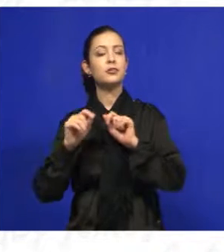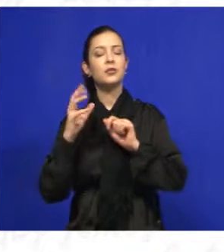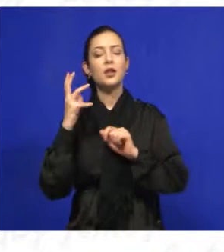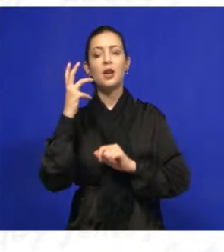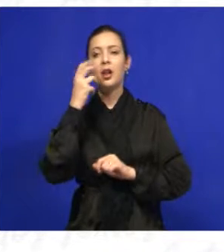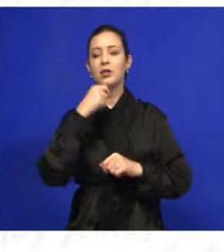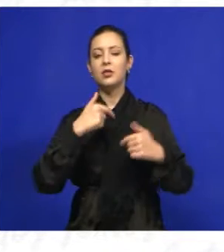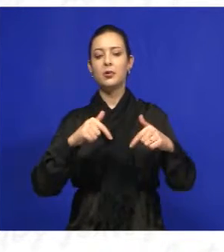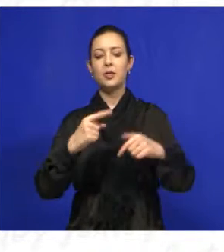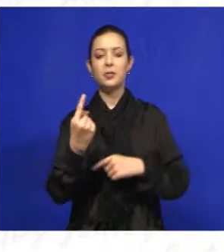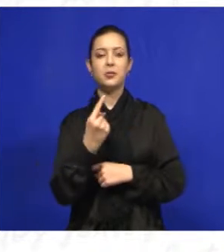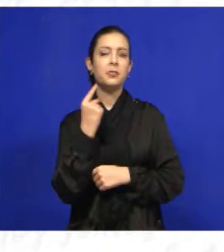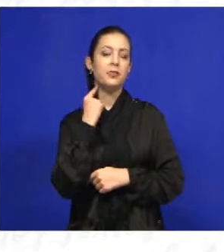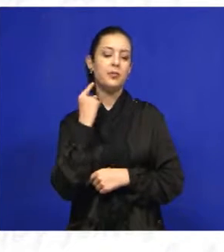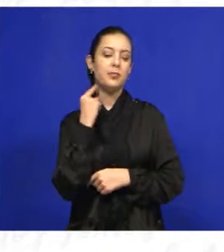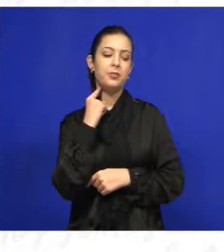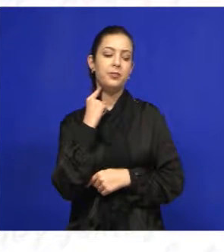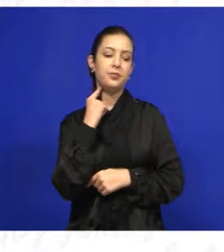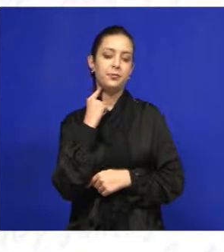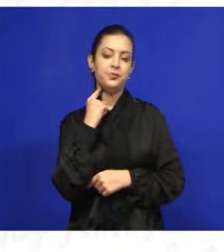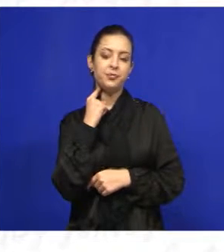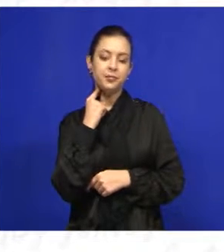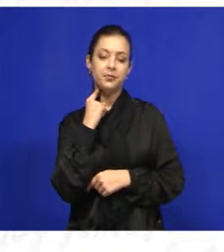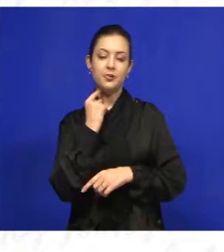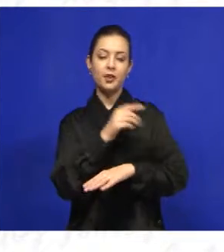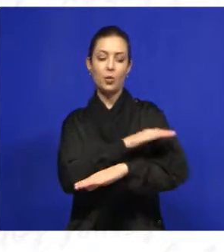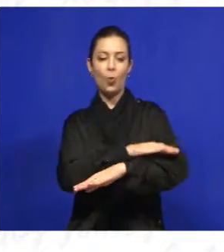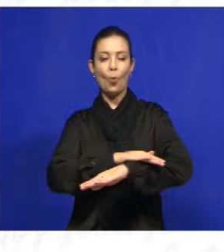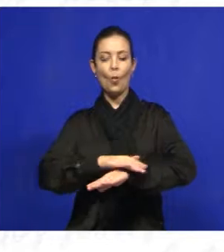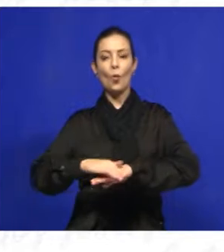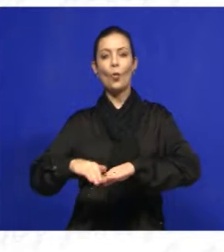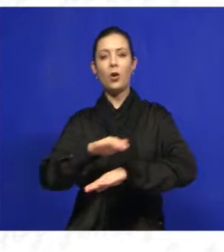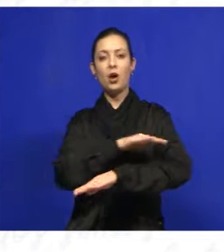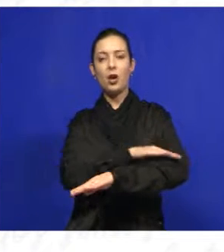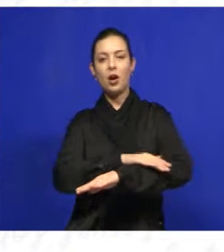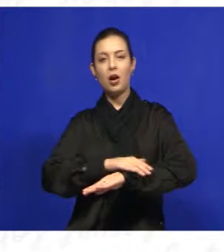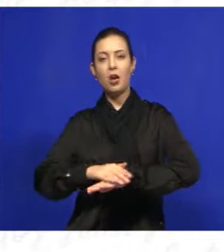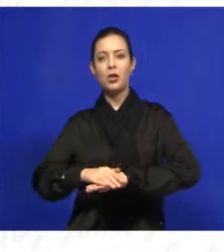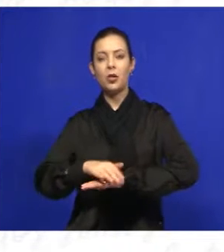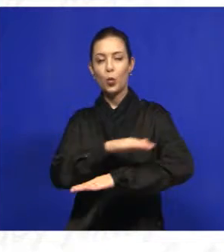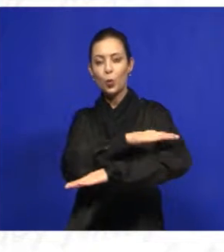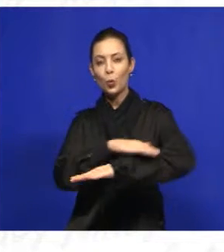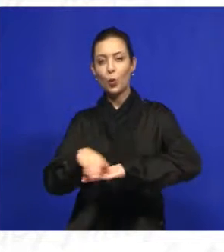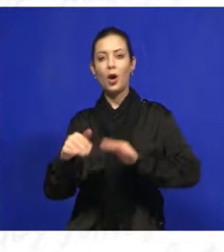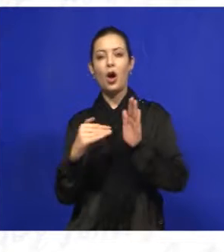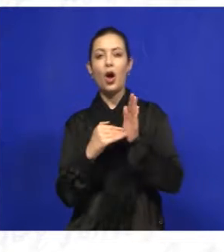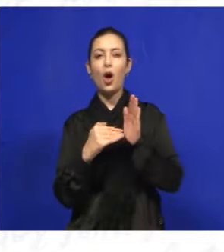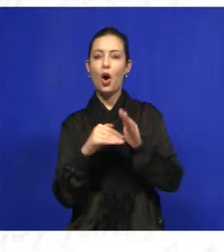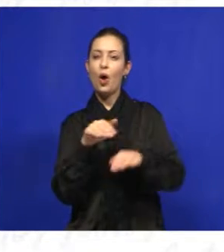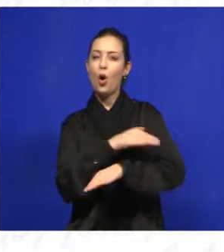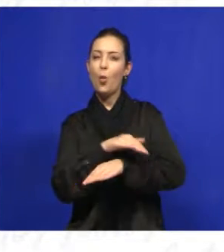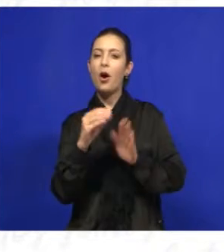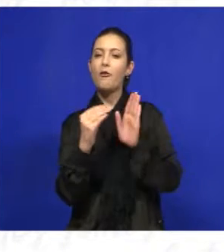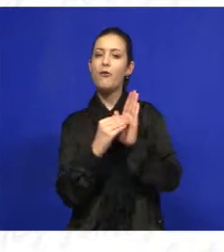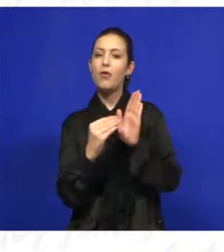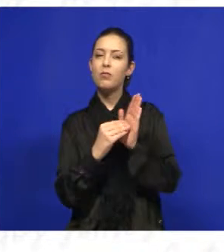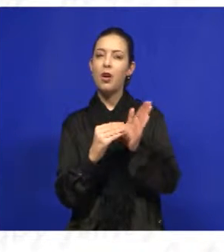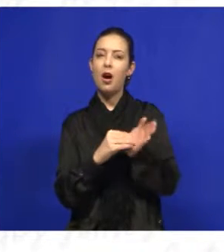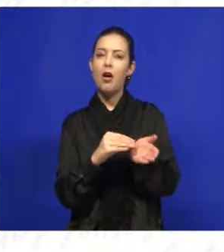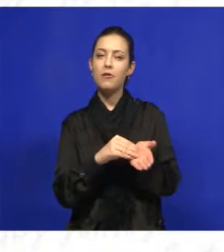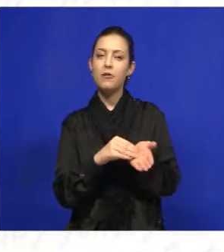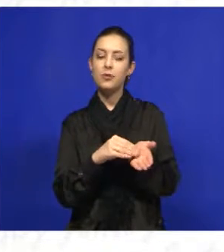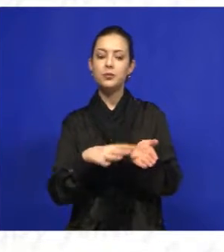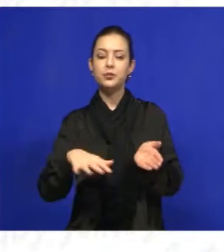trabalho no bairro 1º de Maio, pavimentando ali as últimas ruas que faltavam à pavimentação